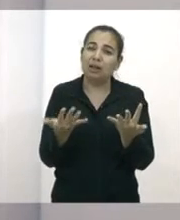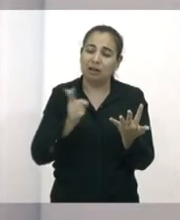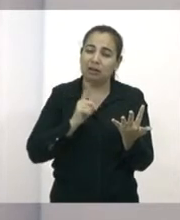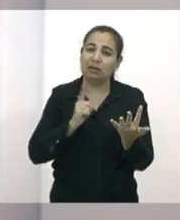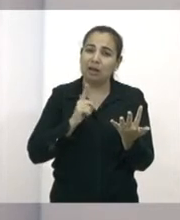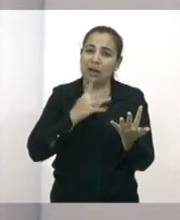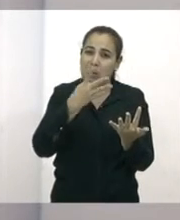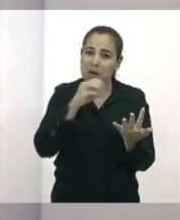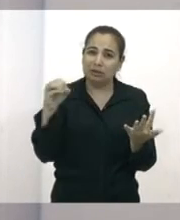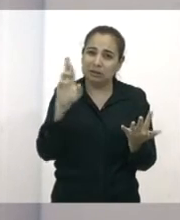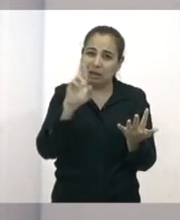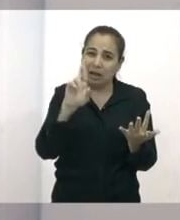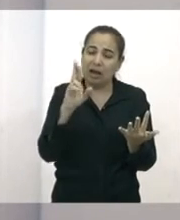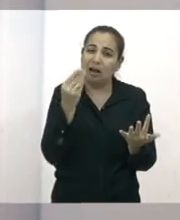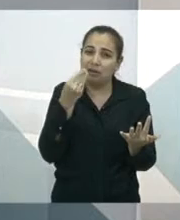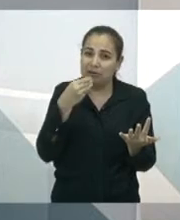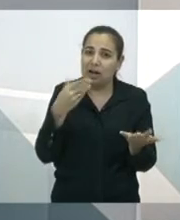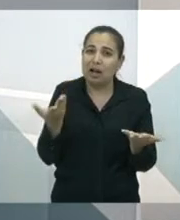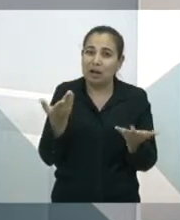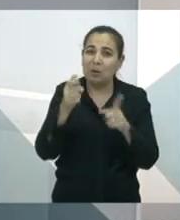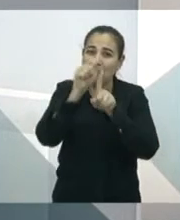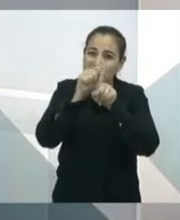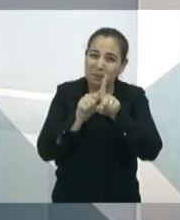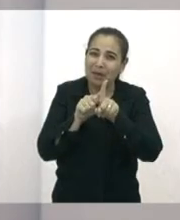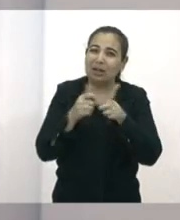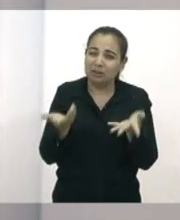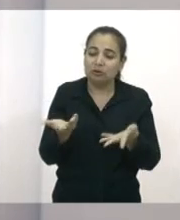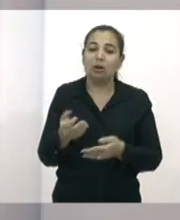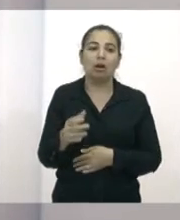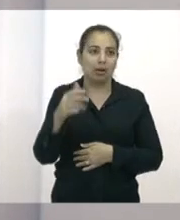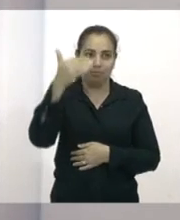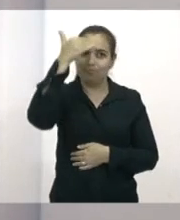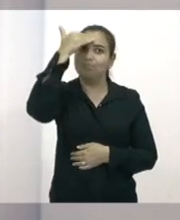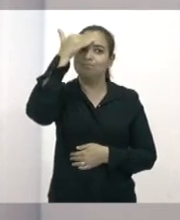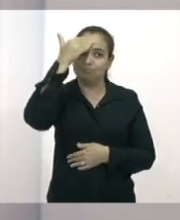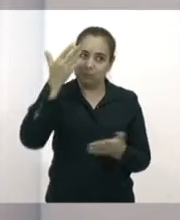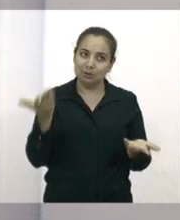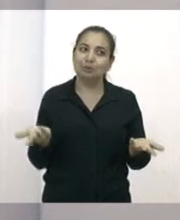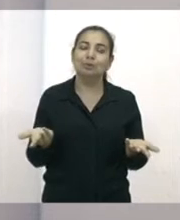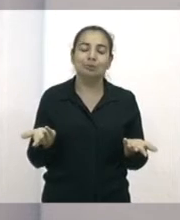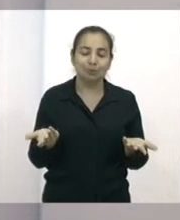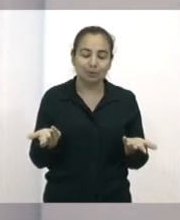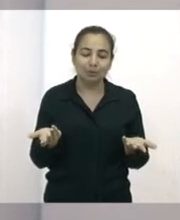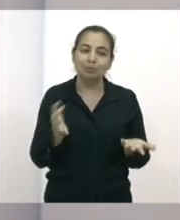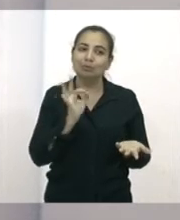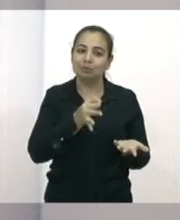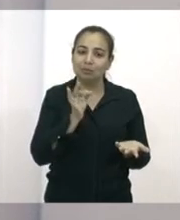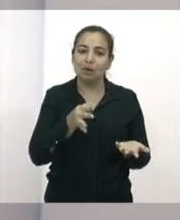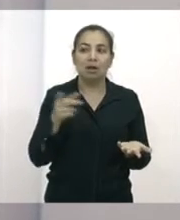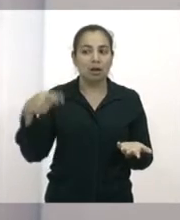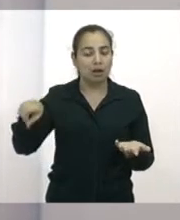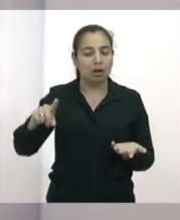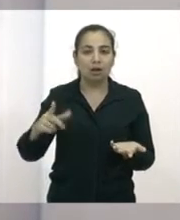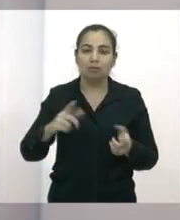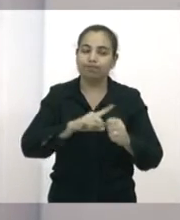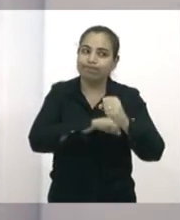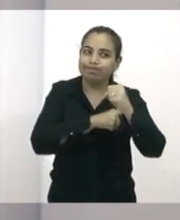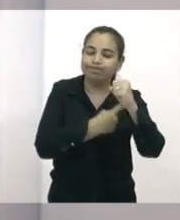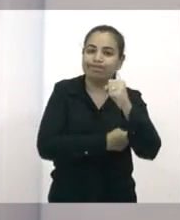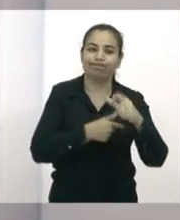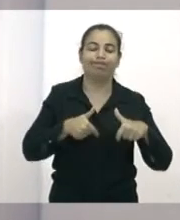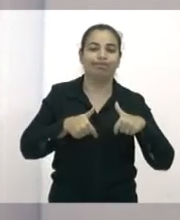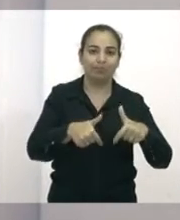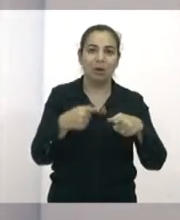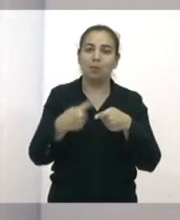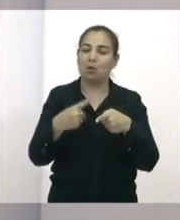e poucos reais para uma família sobreviver o mês inteiro. É um absurdo, são verdadeiros heróis e heroínas, porque não dá